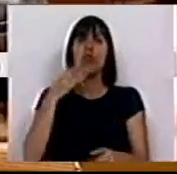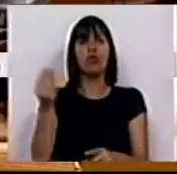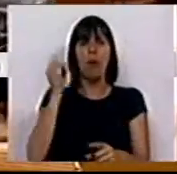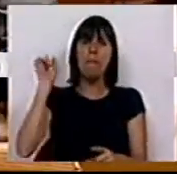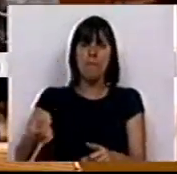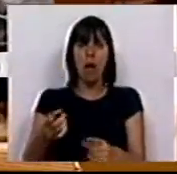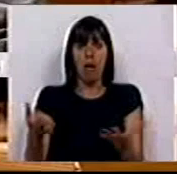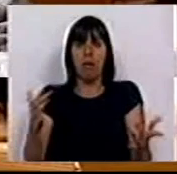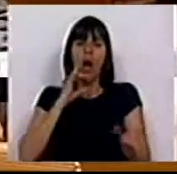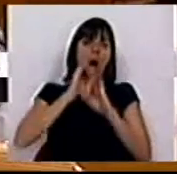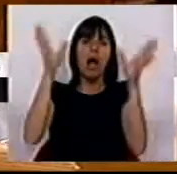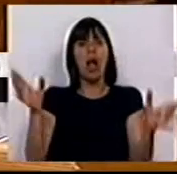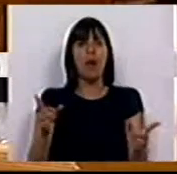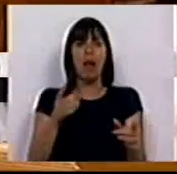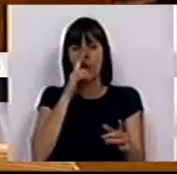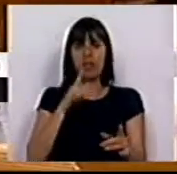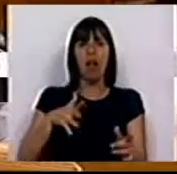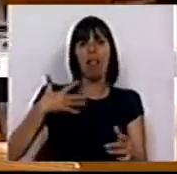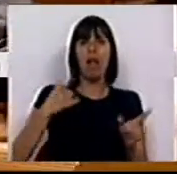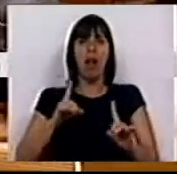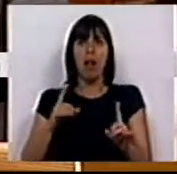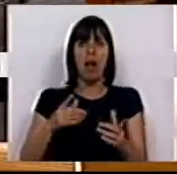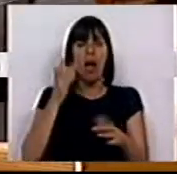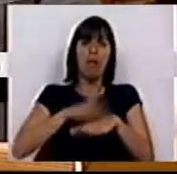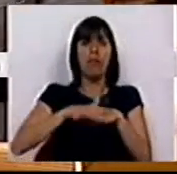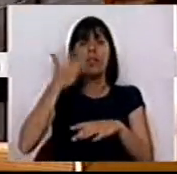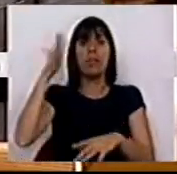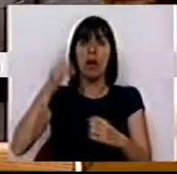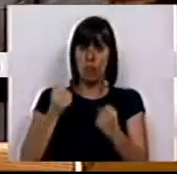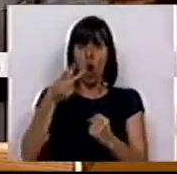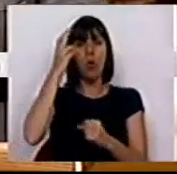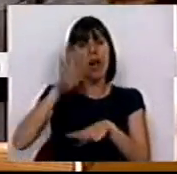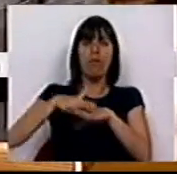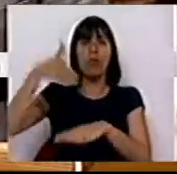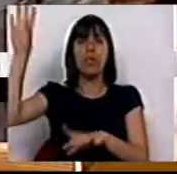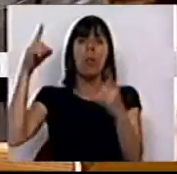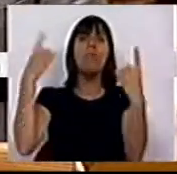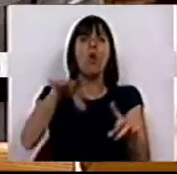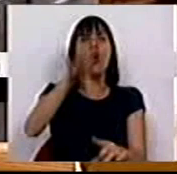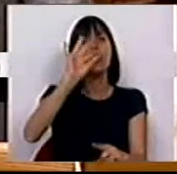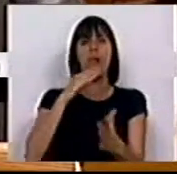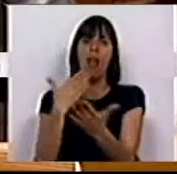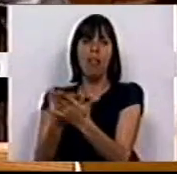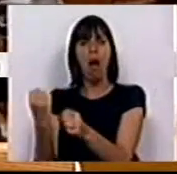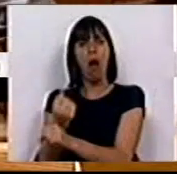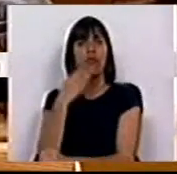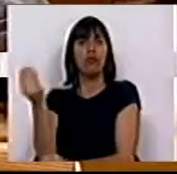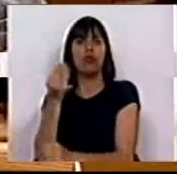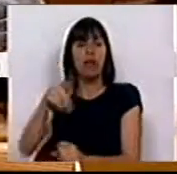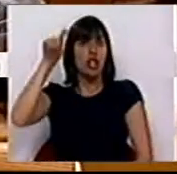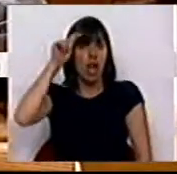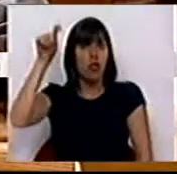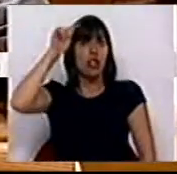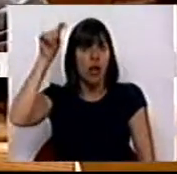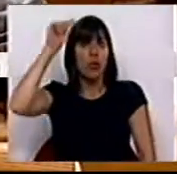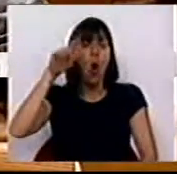juventude. Ou claro, aqueles que não sejam piegas, a quem migrem. Essa é a única escolha que o Governo tem para o emprego jovem. Estágio, estágio,